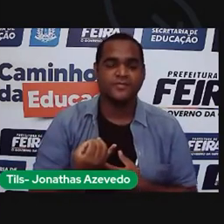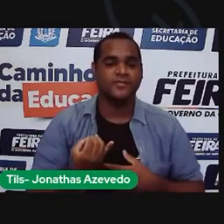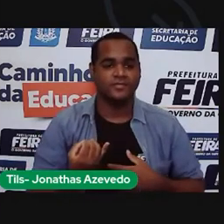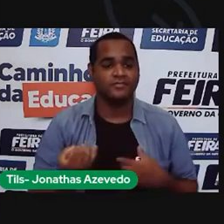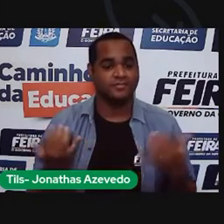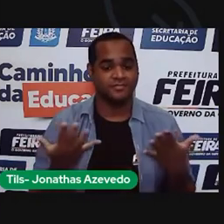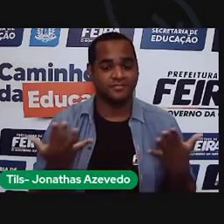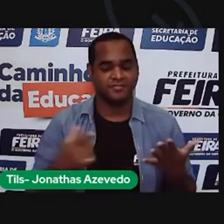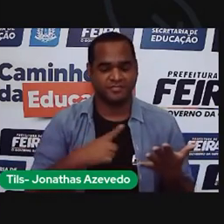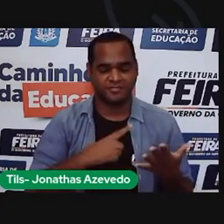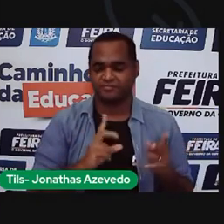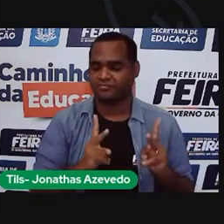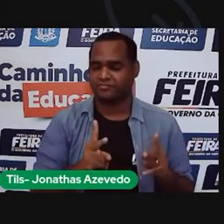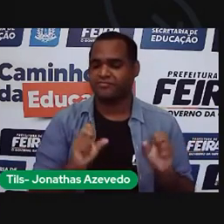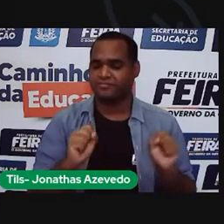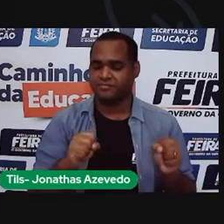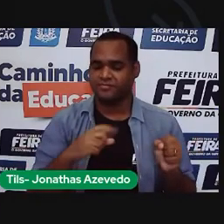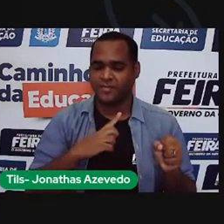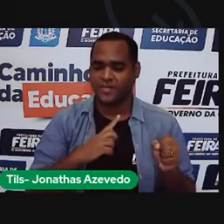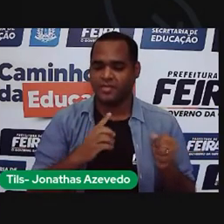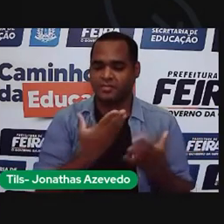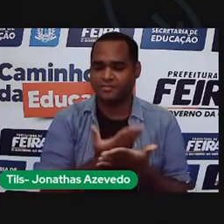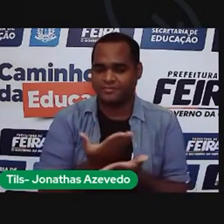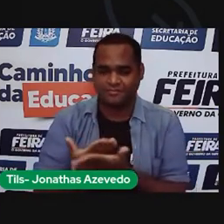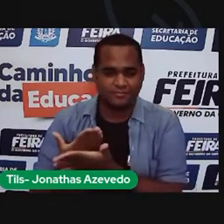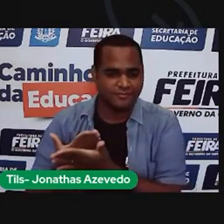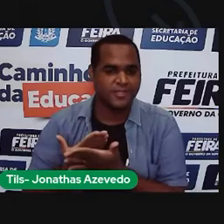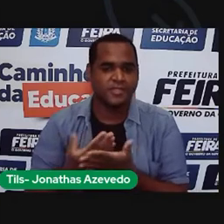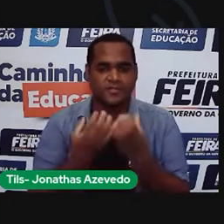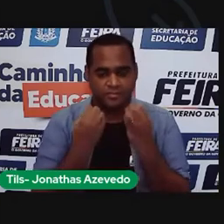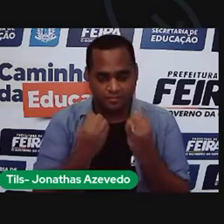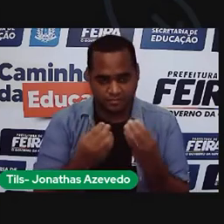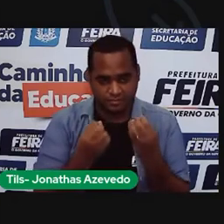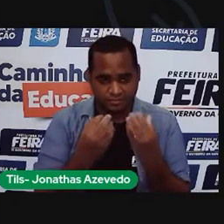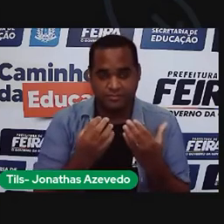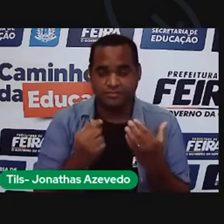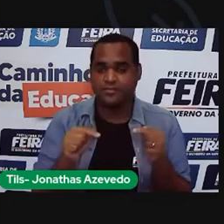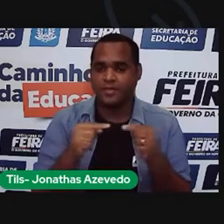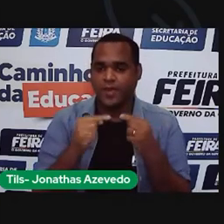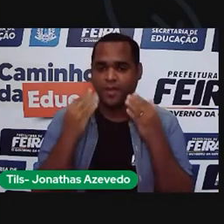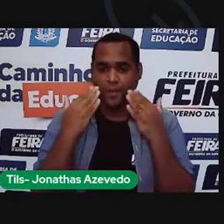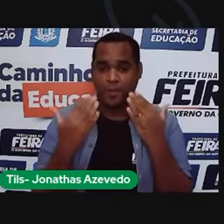Vamos lá dar continuidade aos nossos estudos. Vou colocar minha apresentação aqui para vocês.